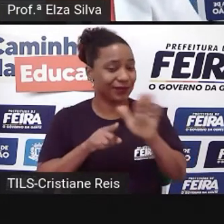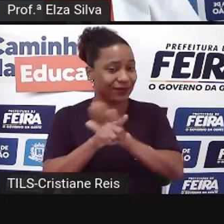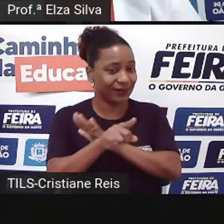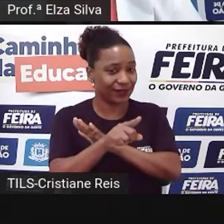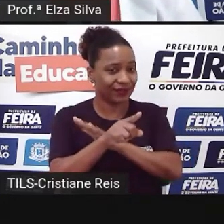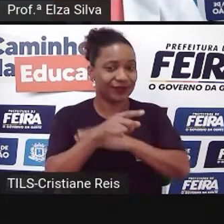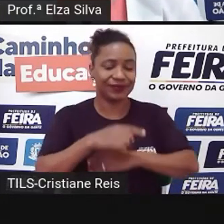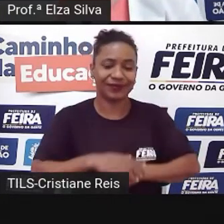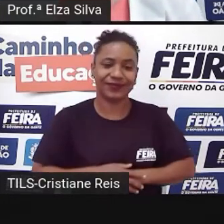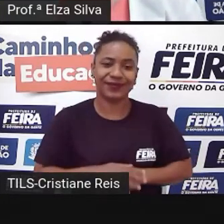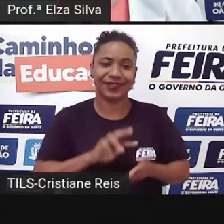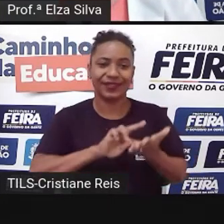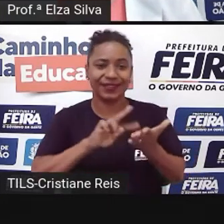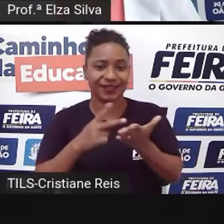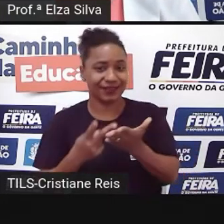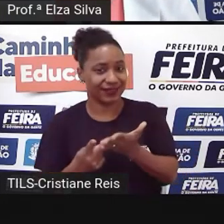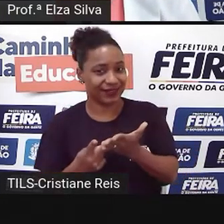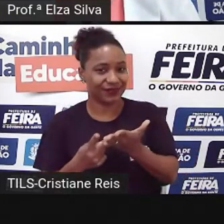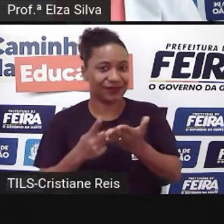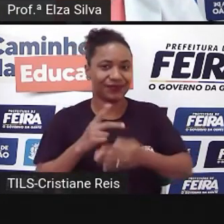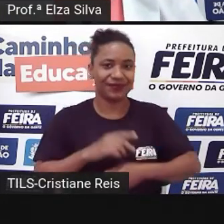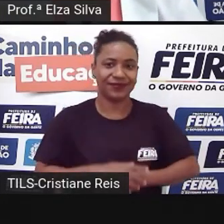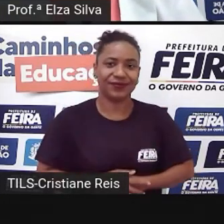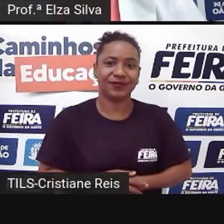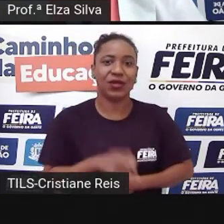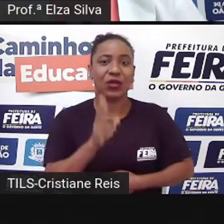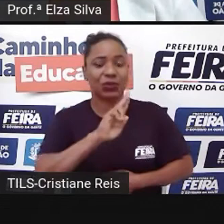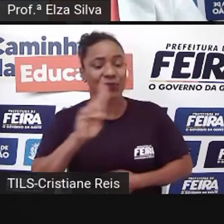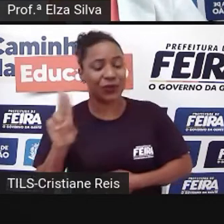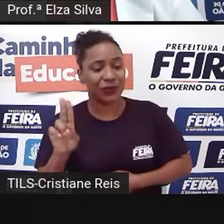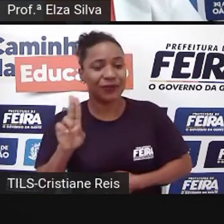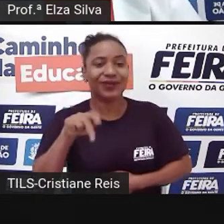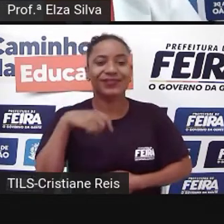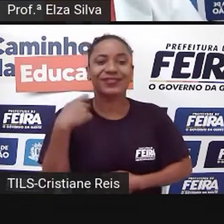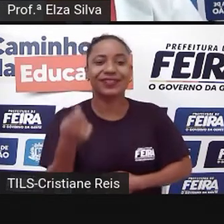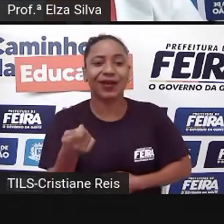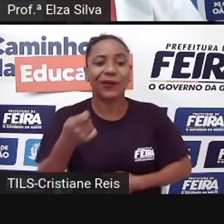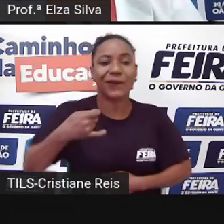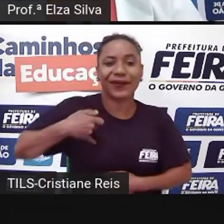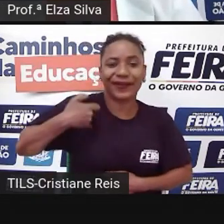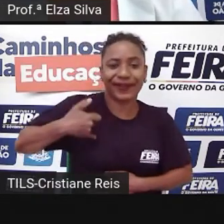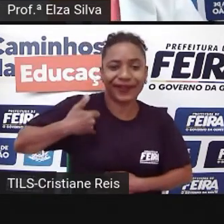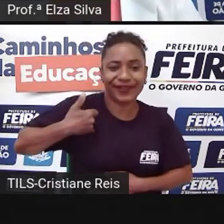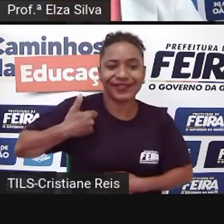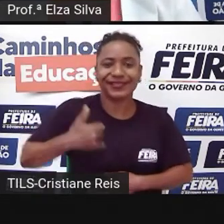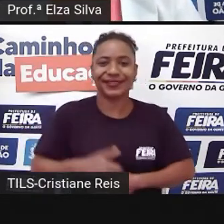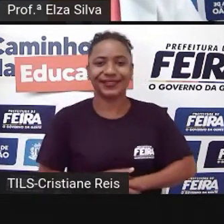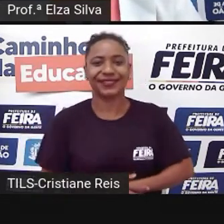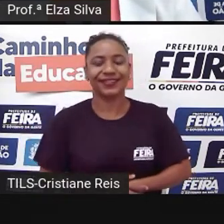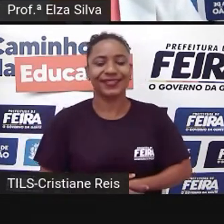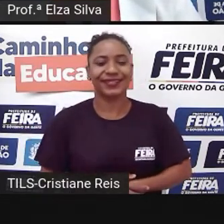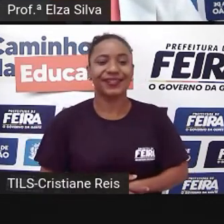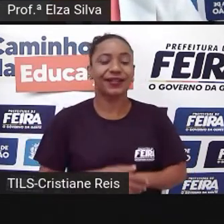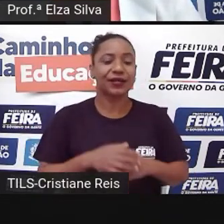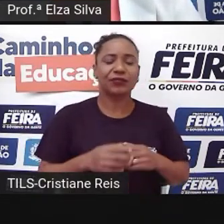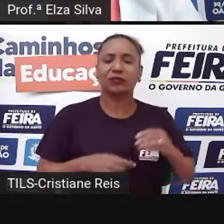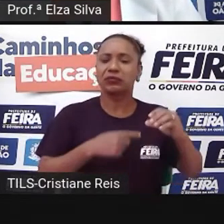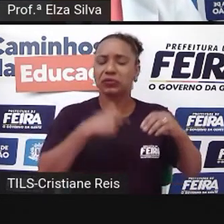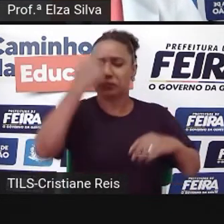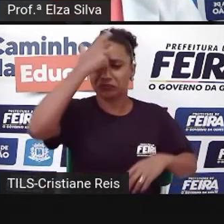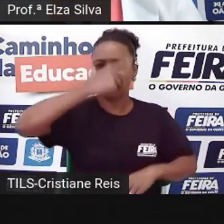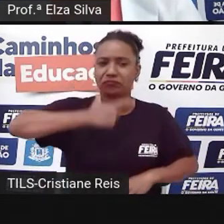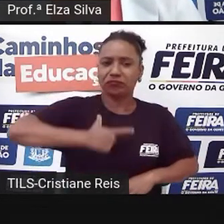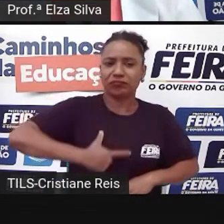Name Nickname Age Nome Apelido Ou idade Physical Appearance